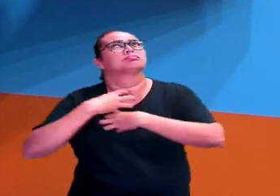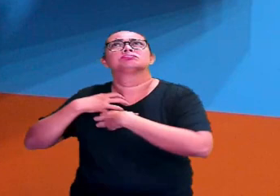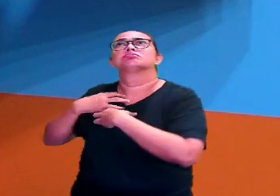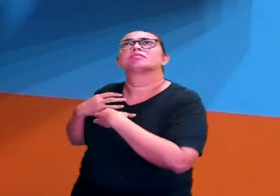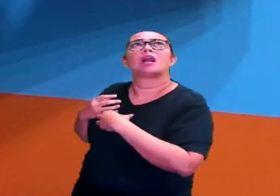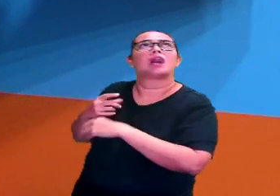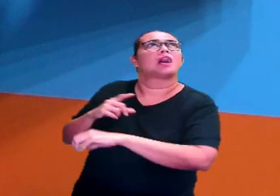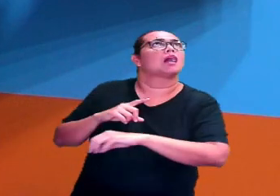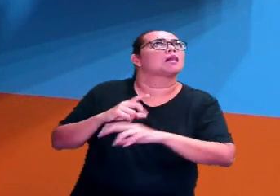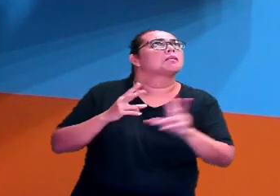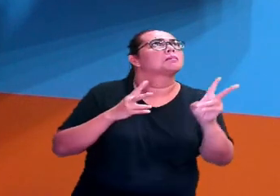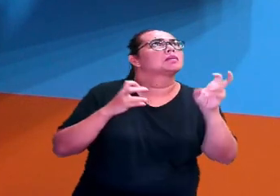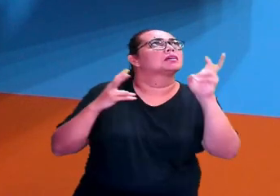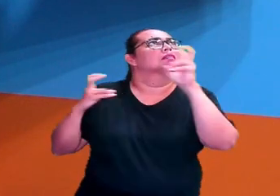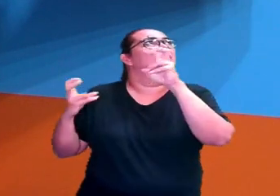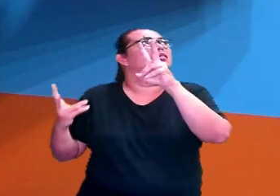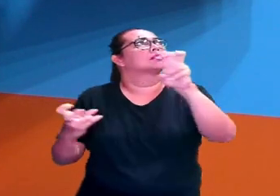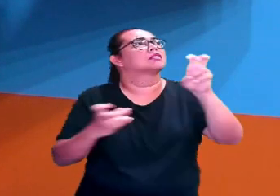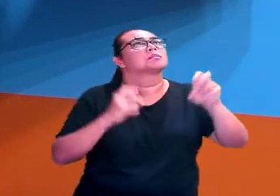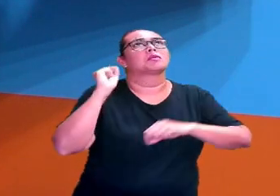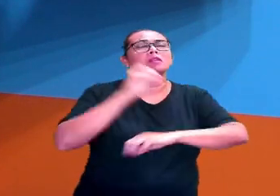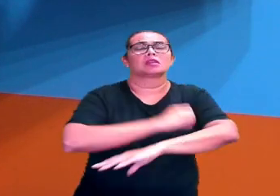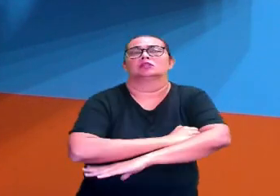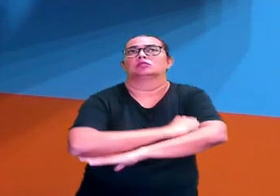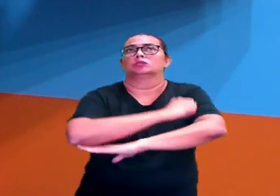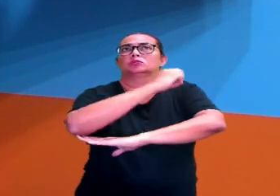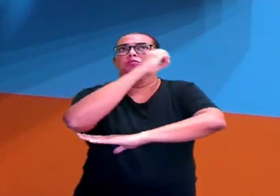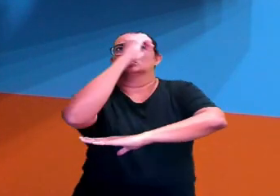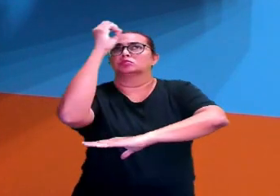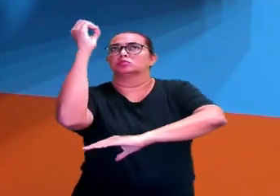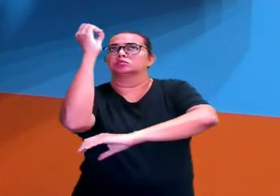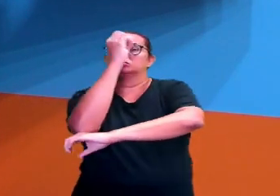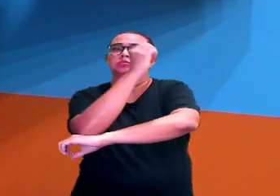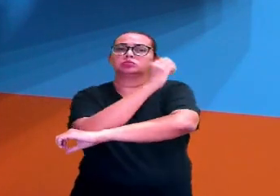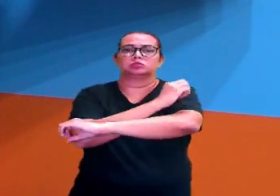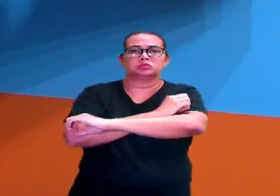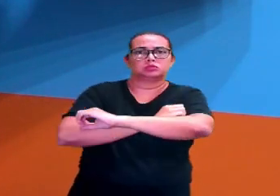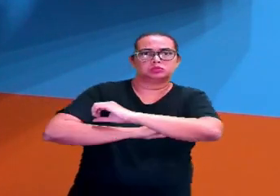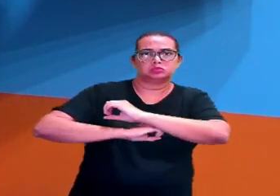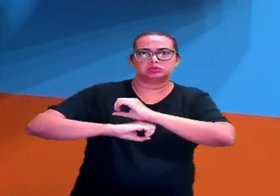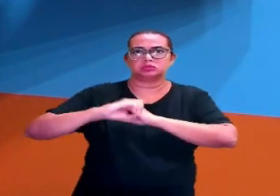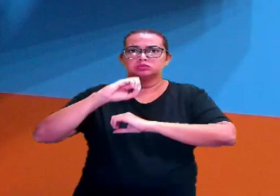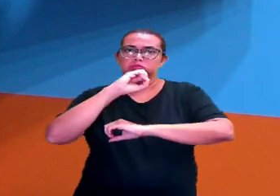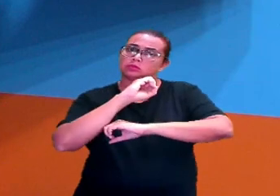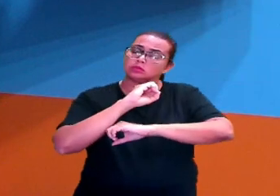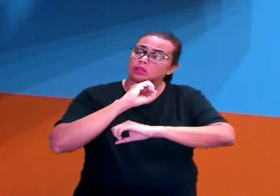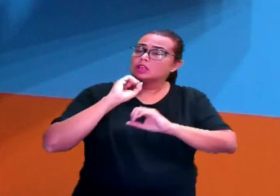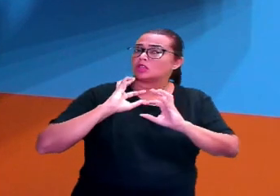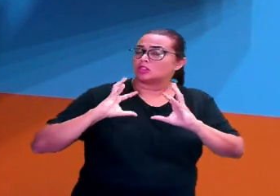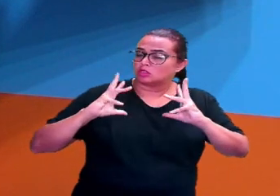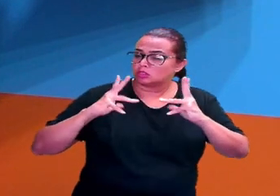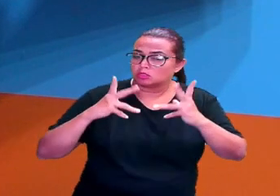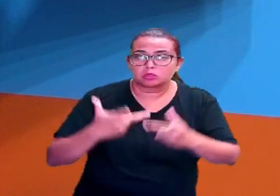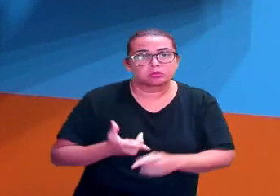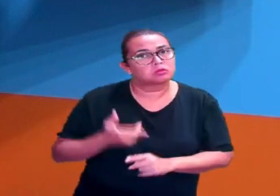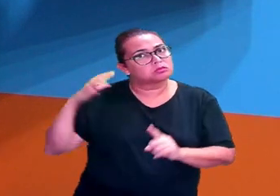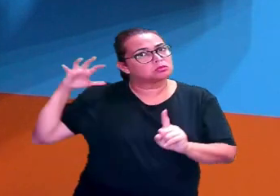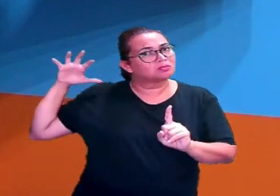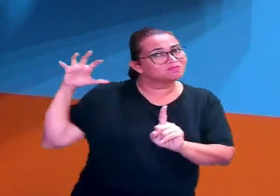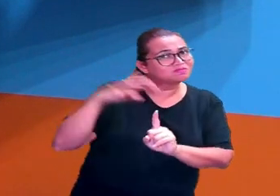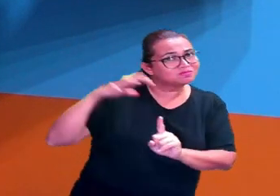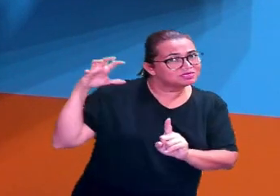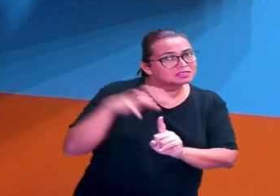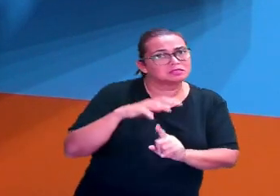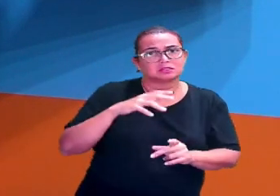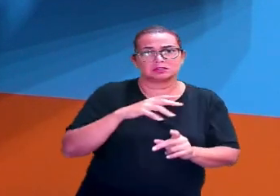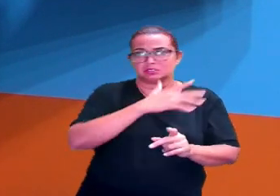biológico, nascer do sol, partir, a questão da plantação, e isso influenciou e organizou também a